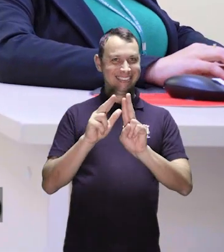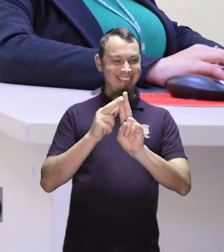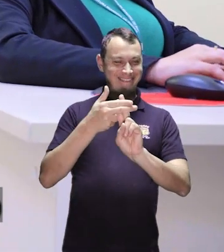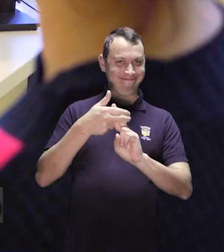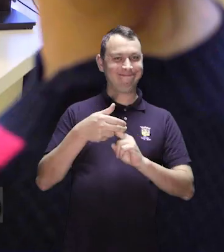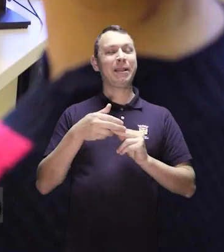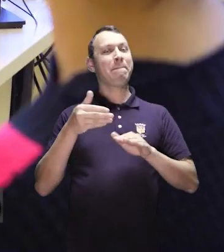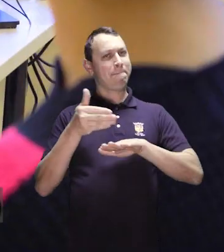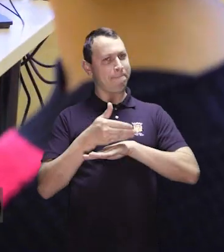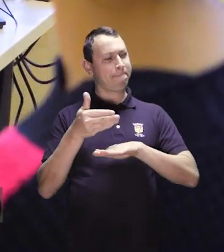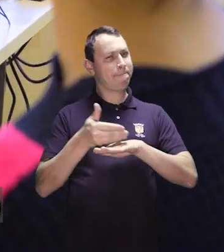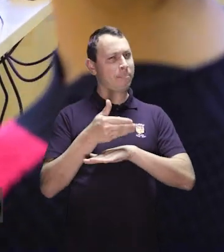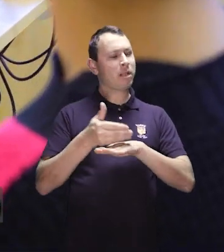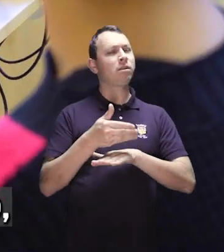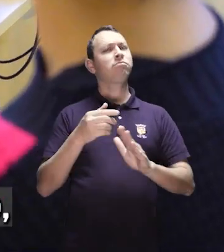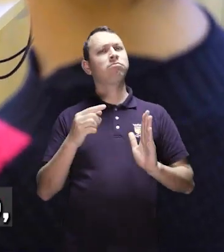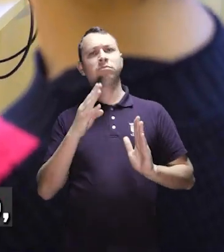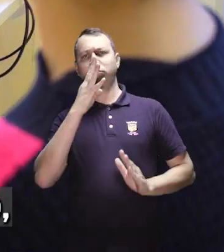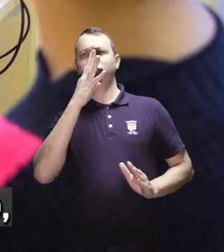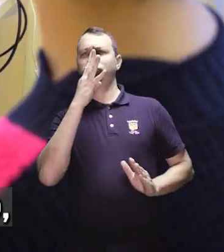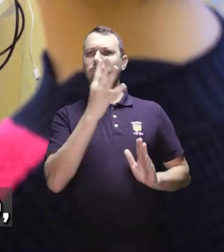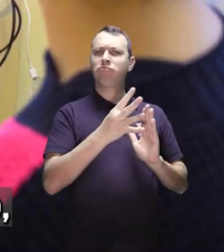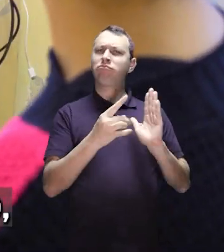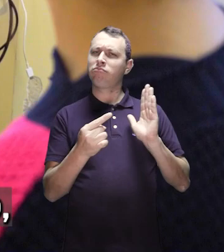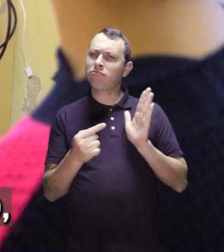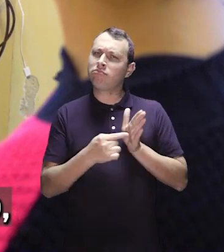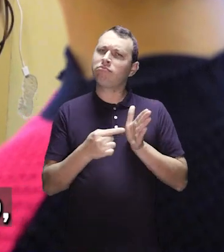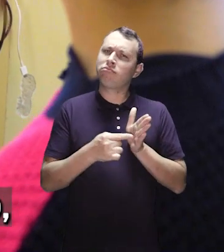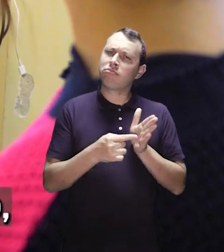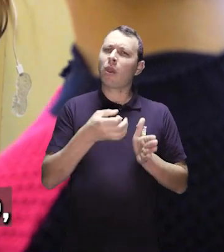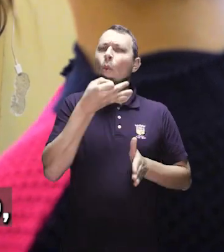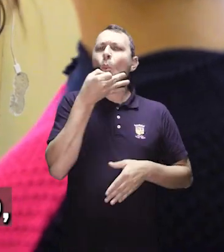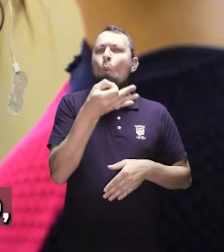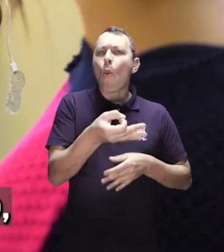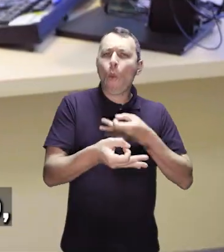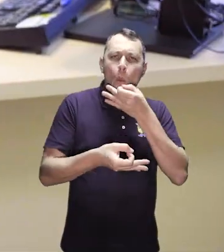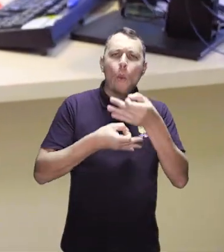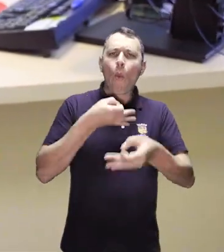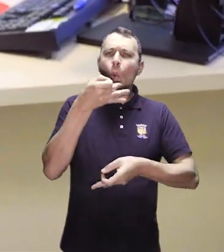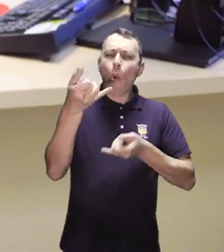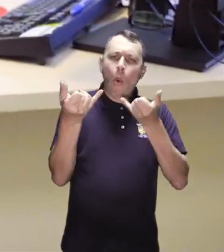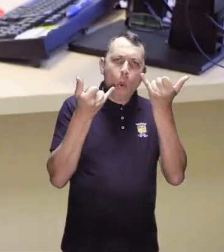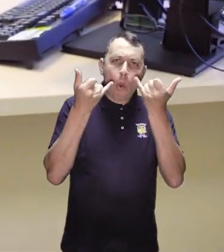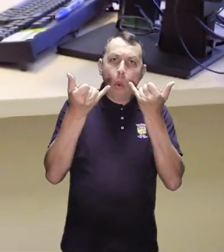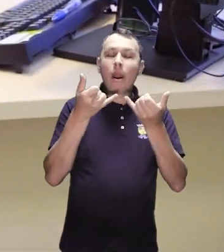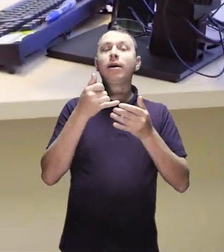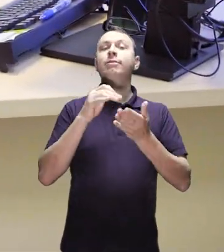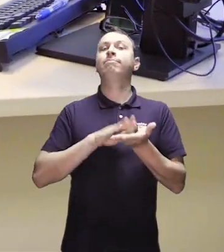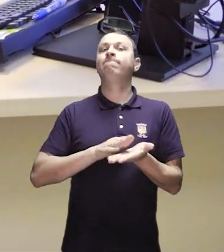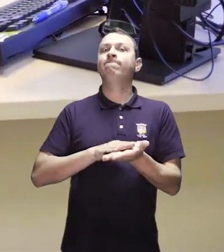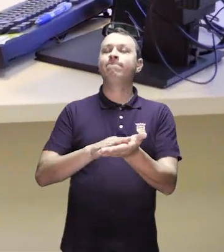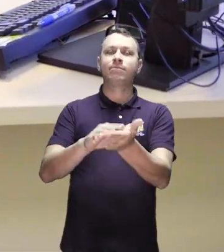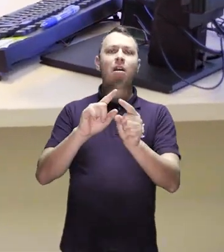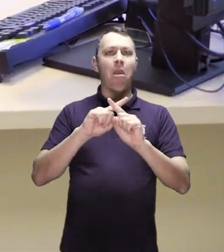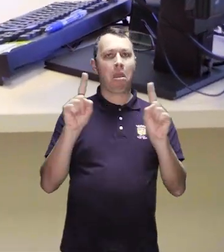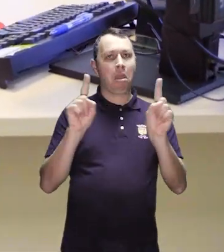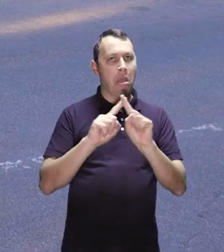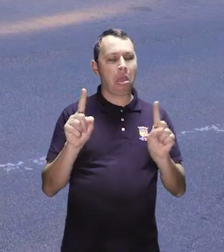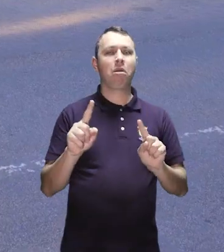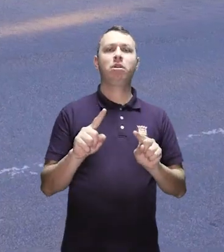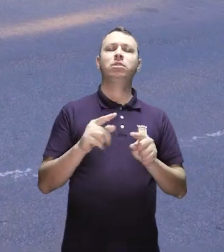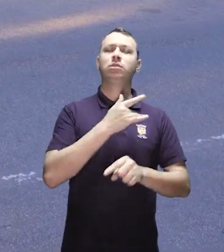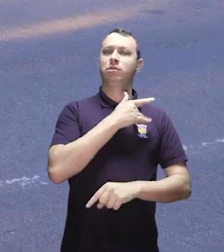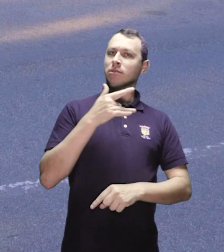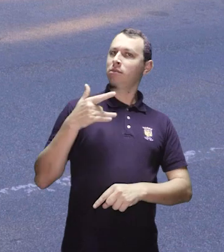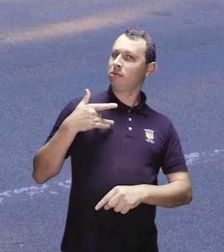usuário do SUS participa da gestão com registro de denúncia, sugestão, informação, reclamação ou elogio.